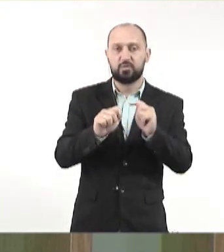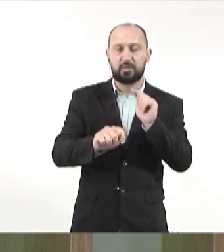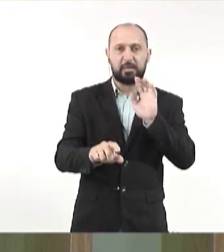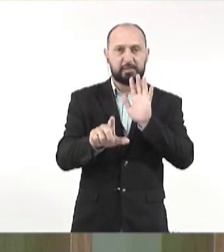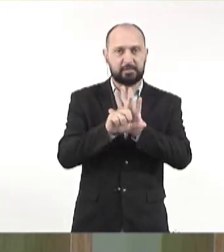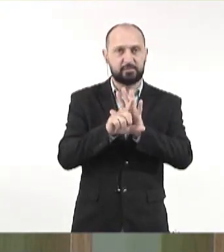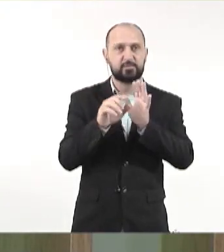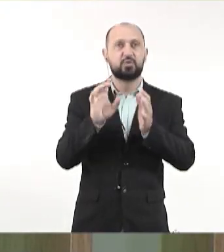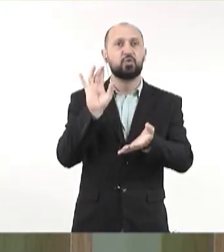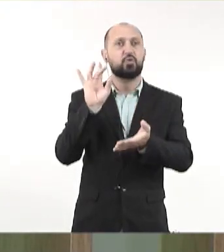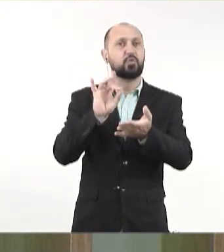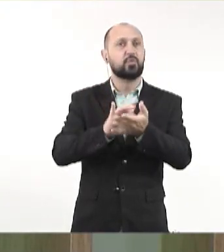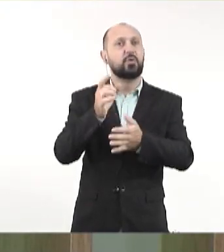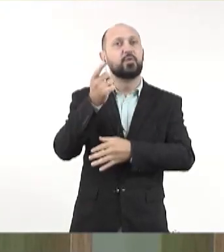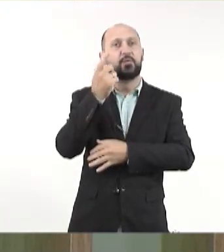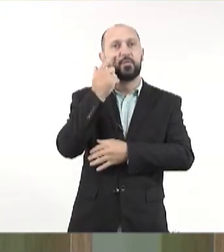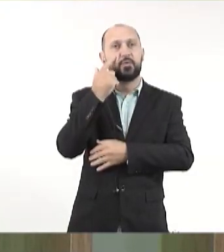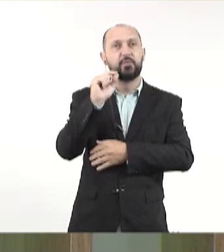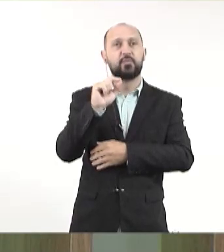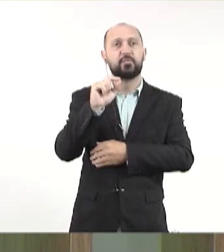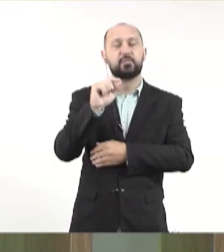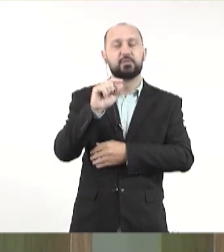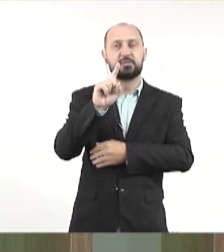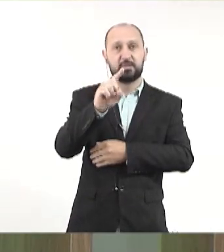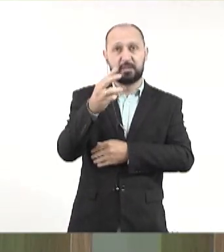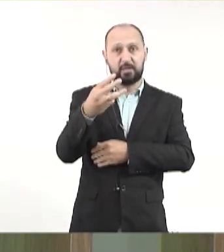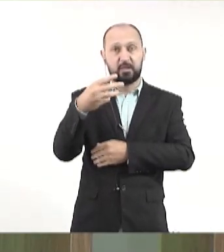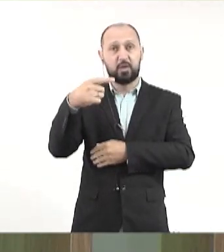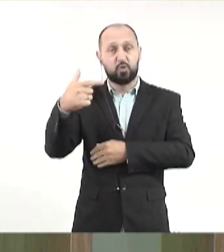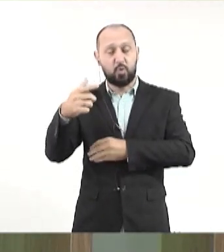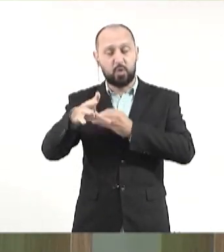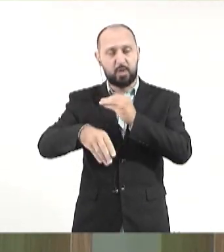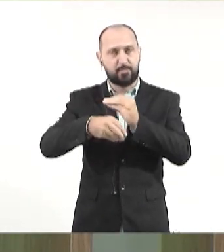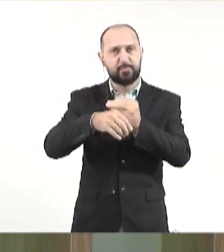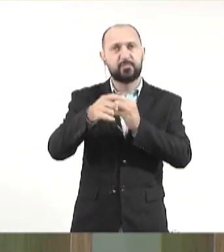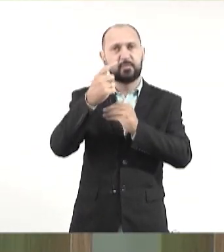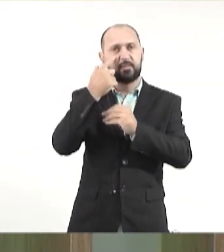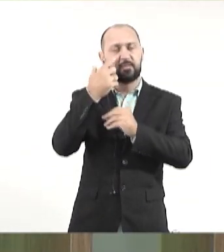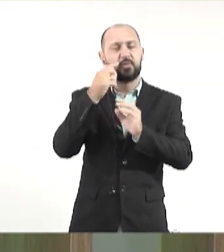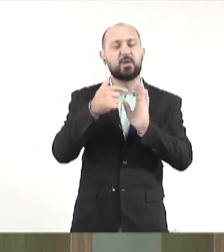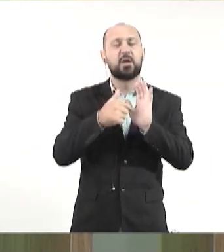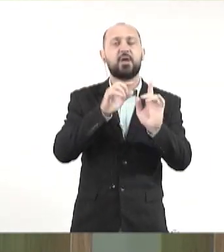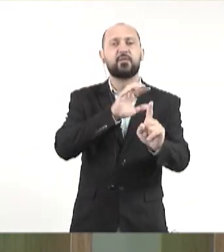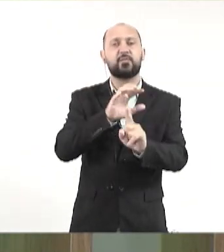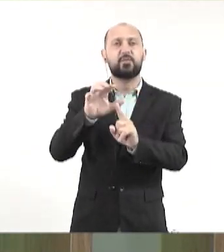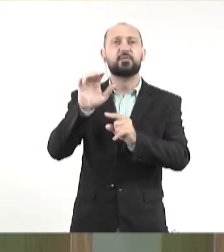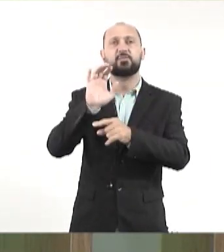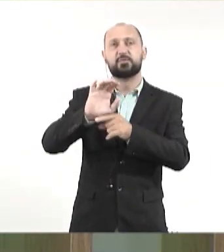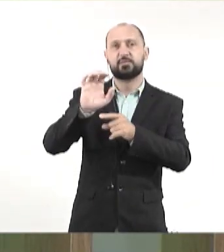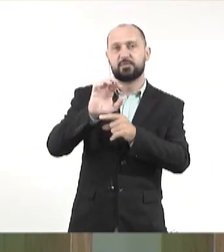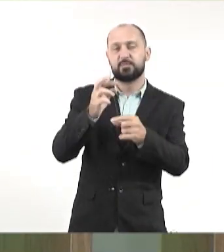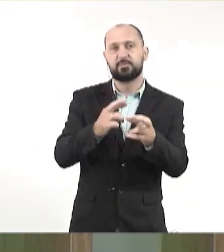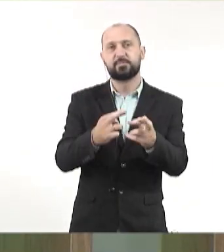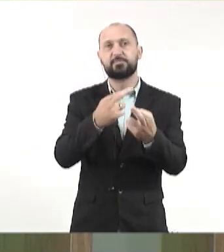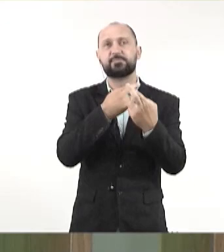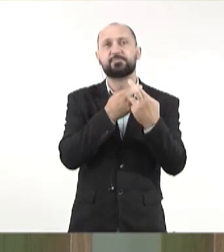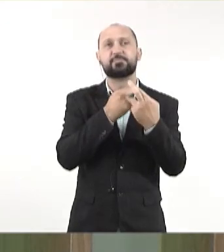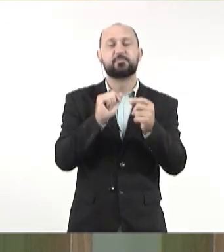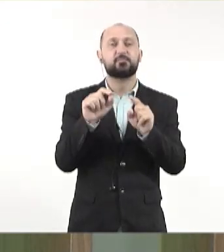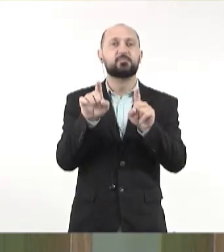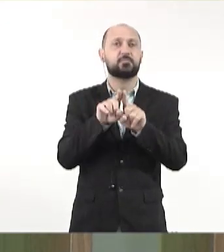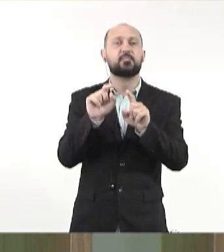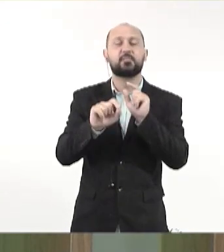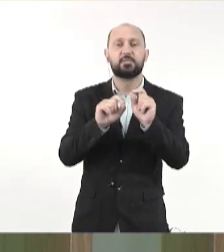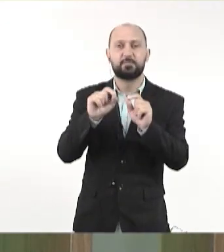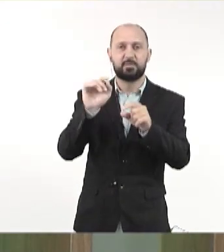legalidade, realmente olhando para a emenda 132, olhando para os reflexos no Estado, nas competências legislativas